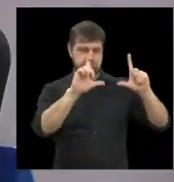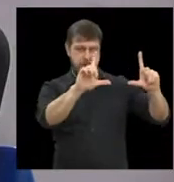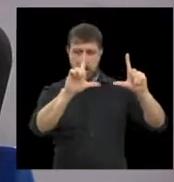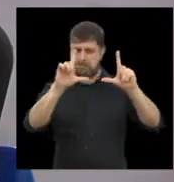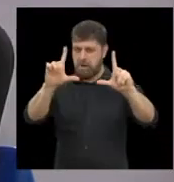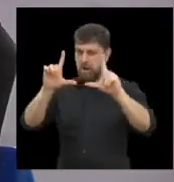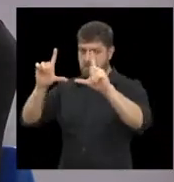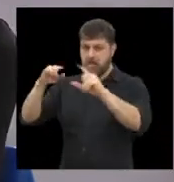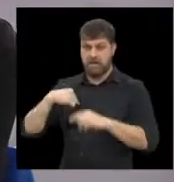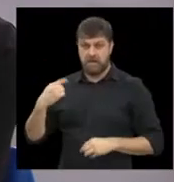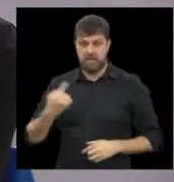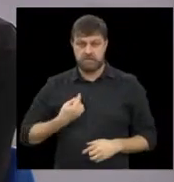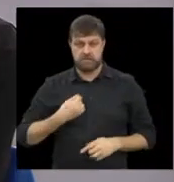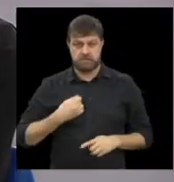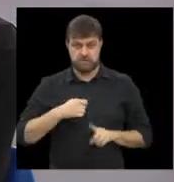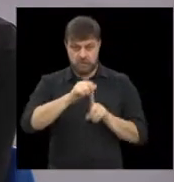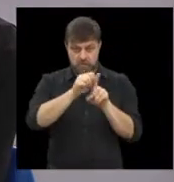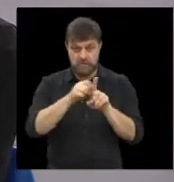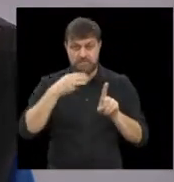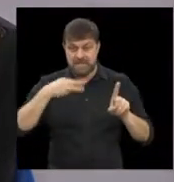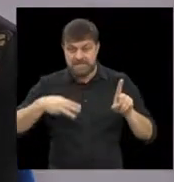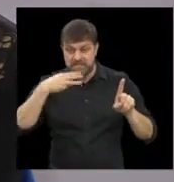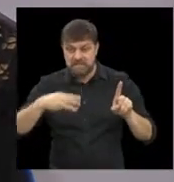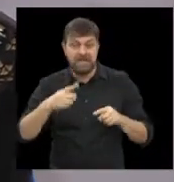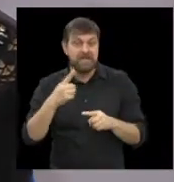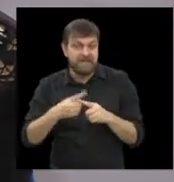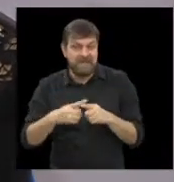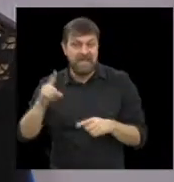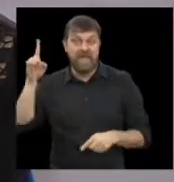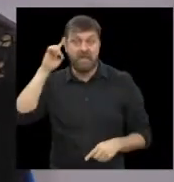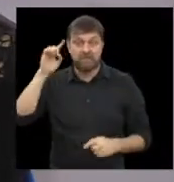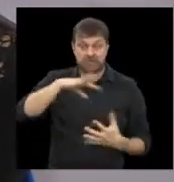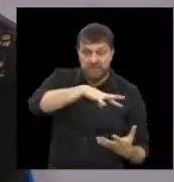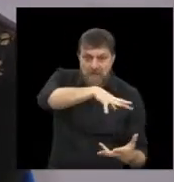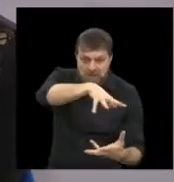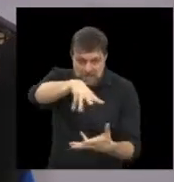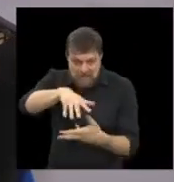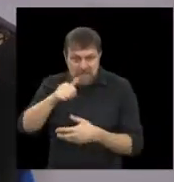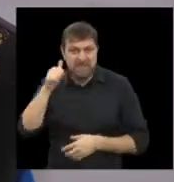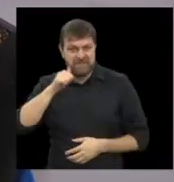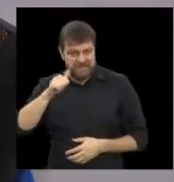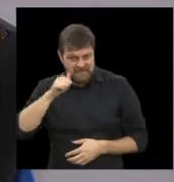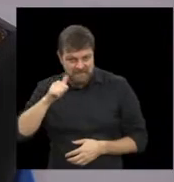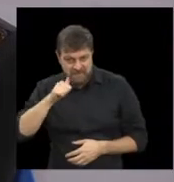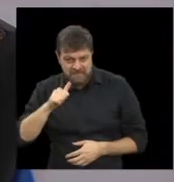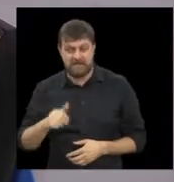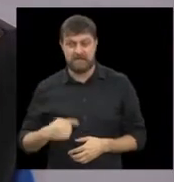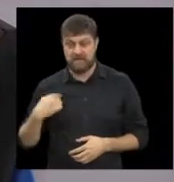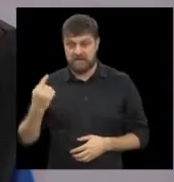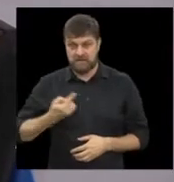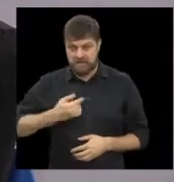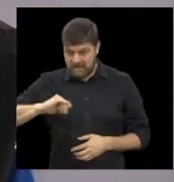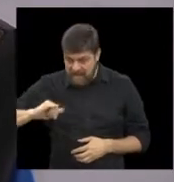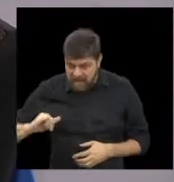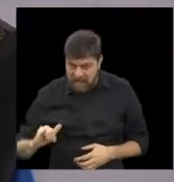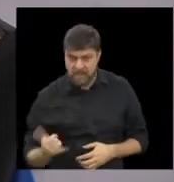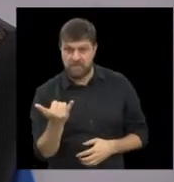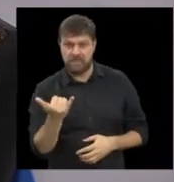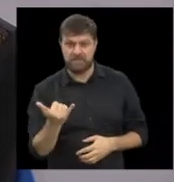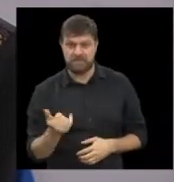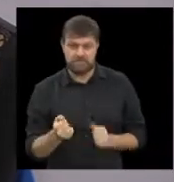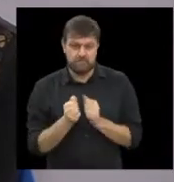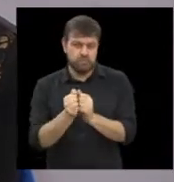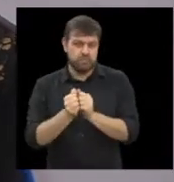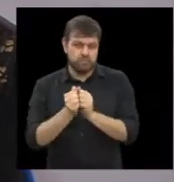de março, que é o Dia Internacional da Mulher, né? Então, nós usamos o espaço com parceria do SENAC.